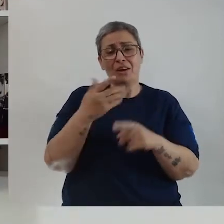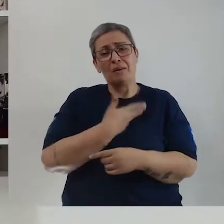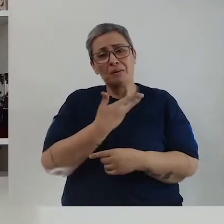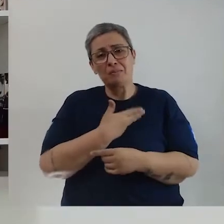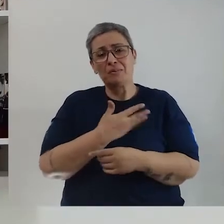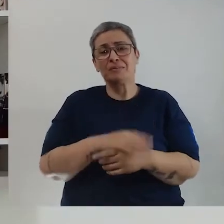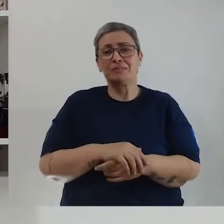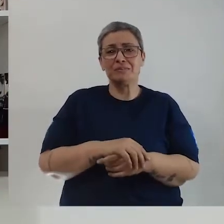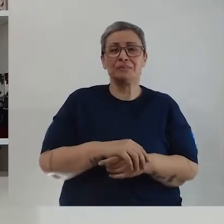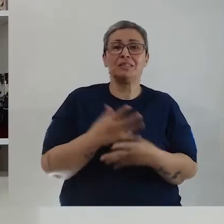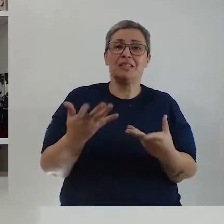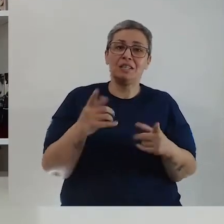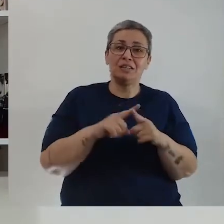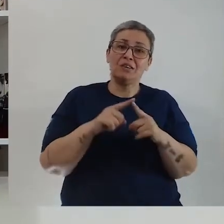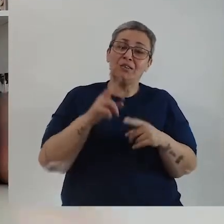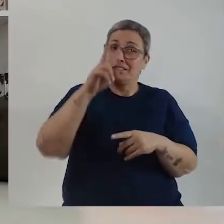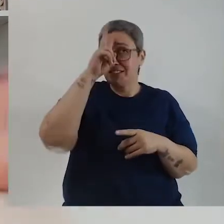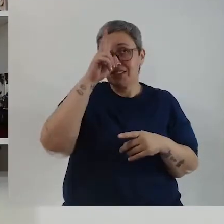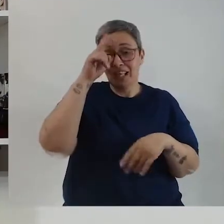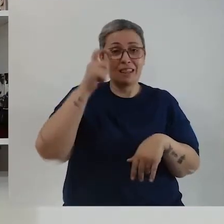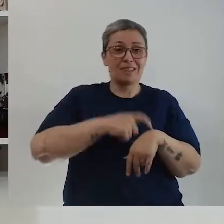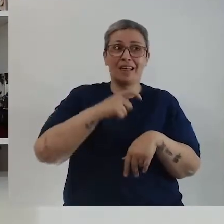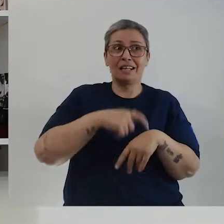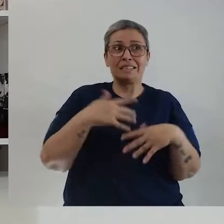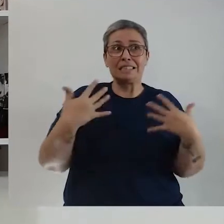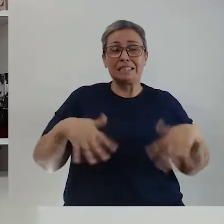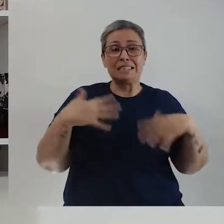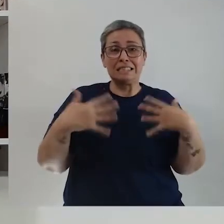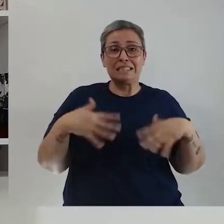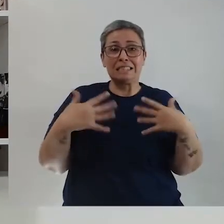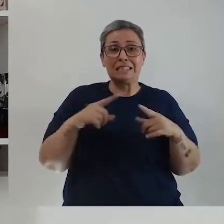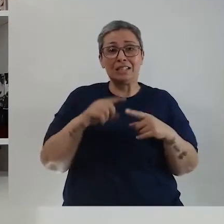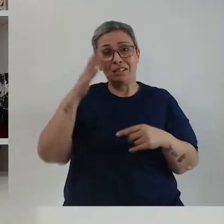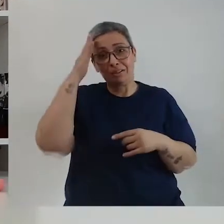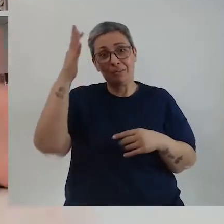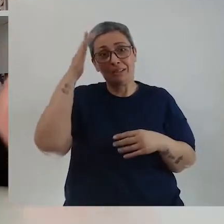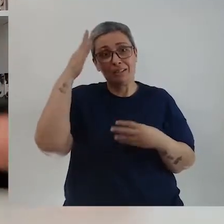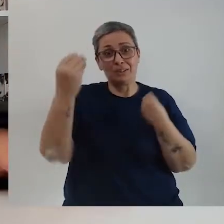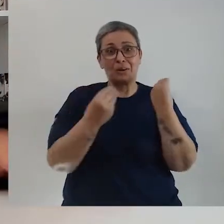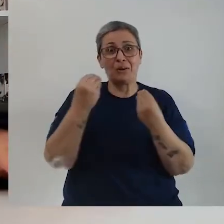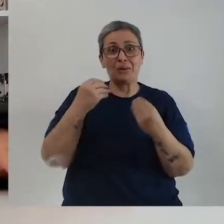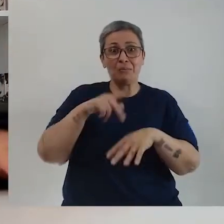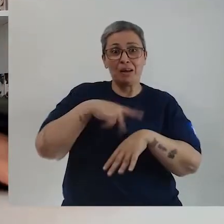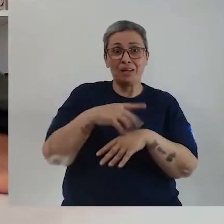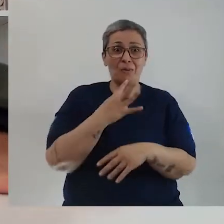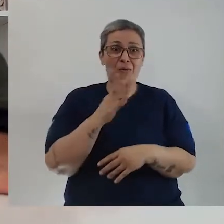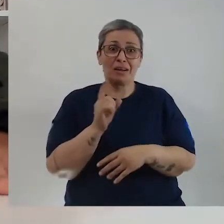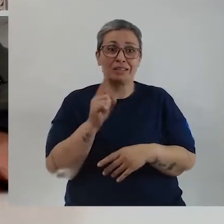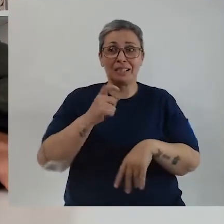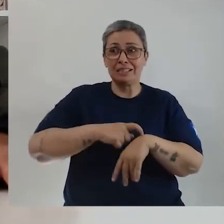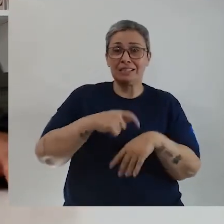comigo, com meu amigo. Aí são histórias que na hora eu fiquei... Imagina só, você num país